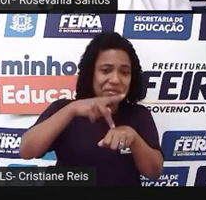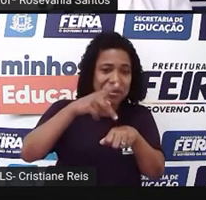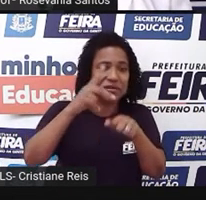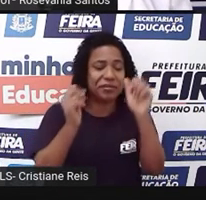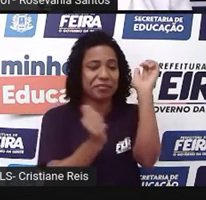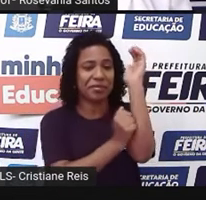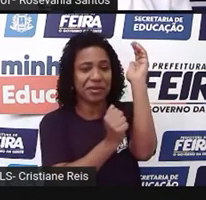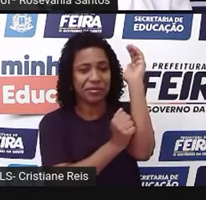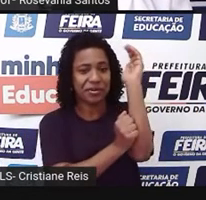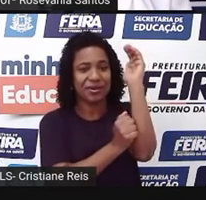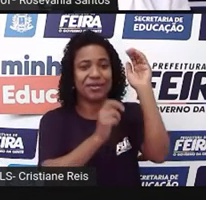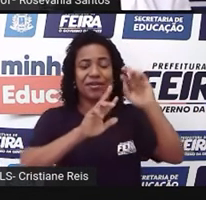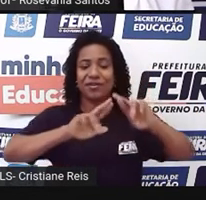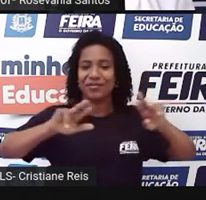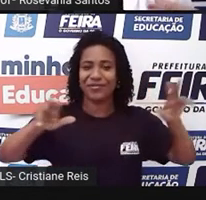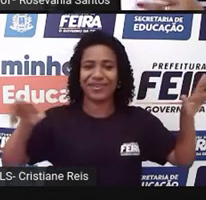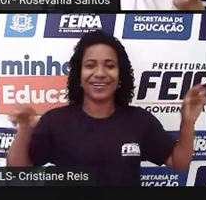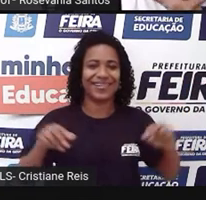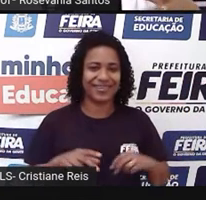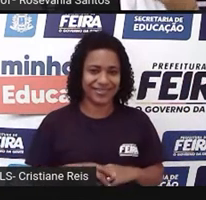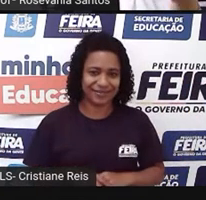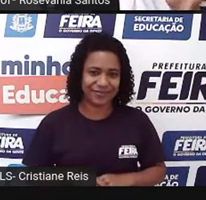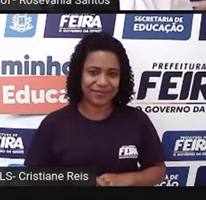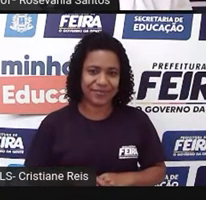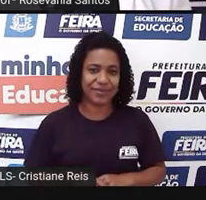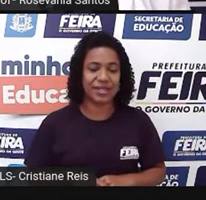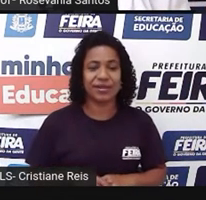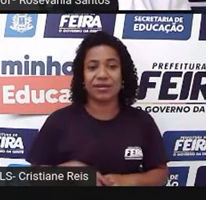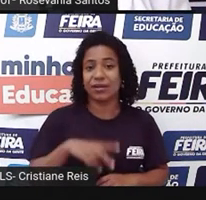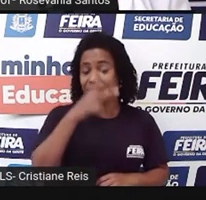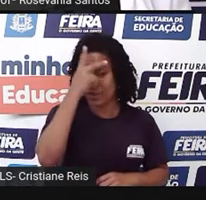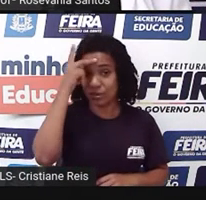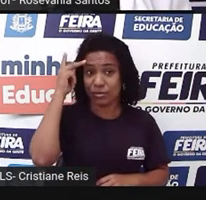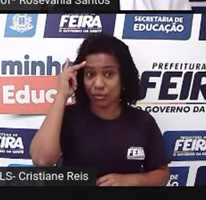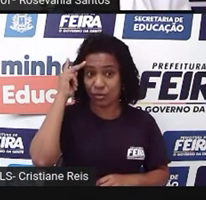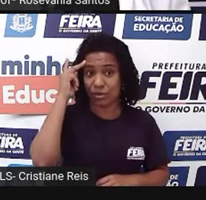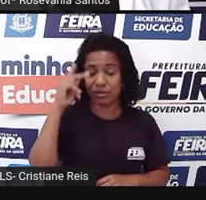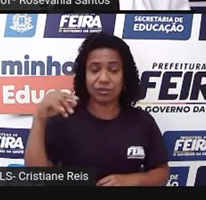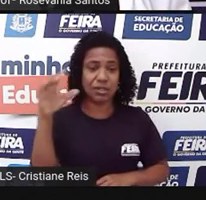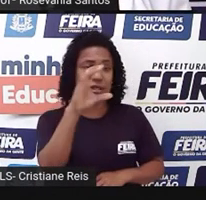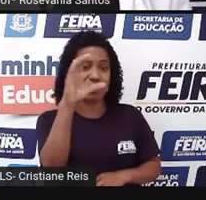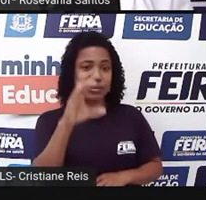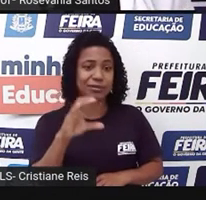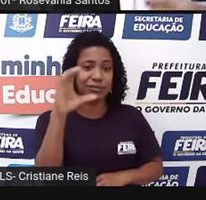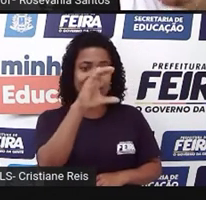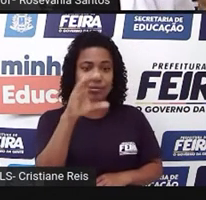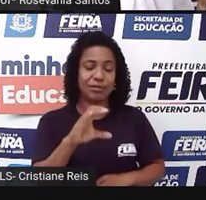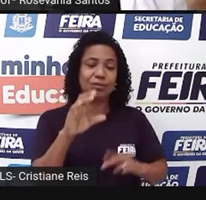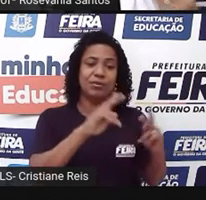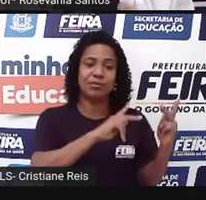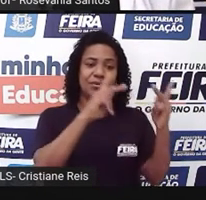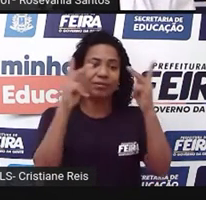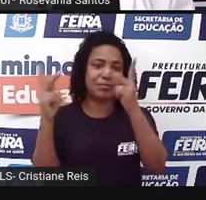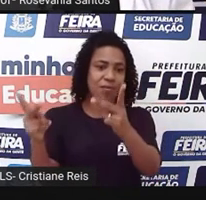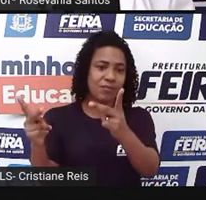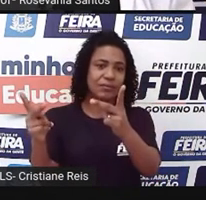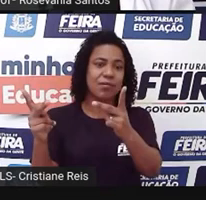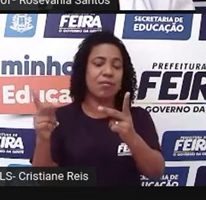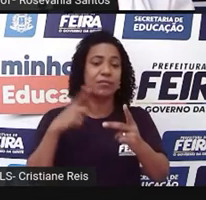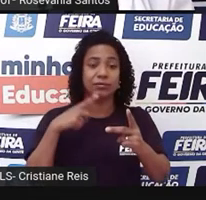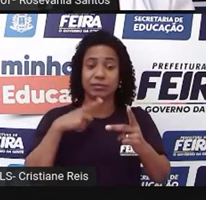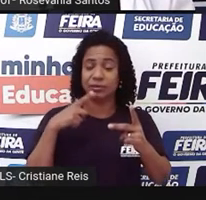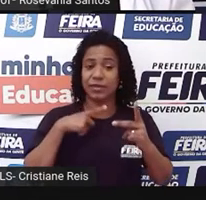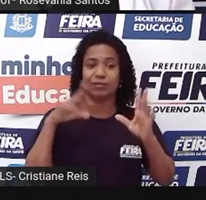material. Tem um canto também, né? Principalmente assim, para os católicos que além dessas imagens religiosas, ainda tem textos